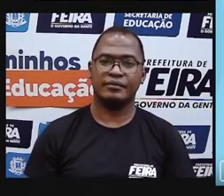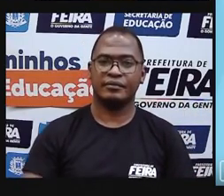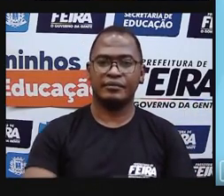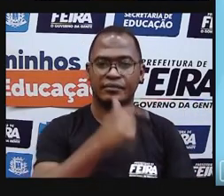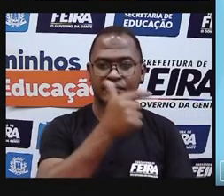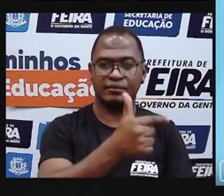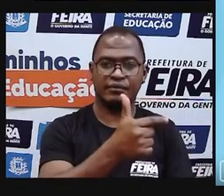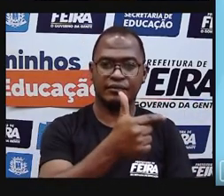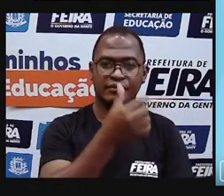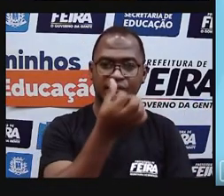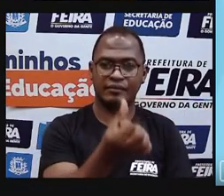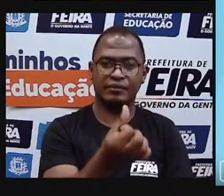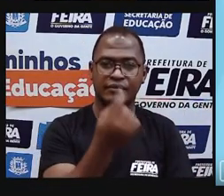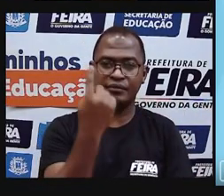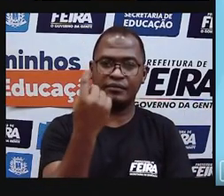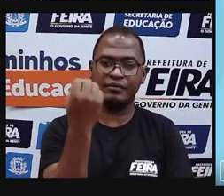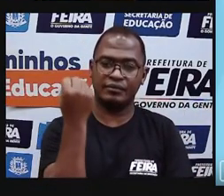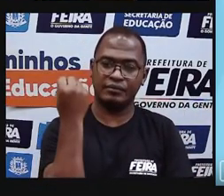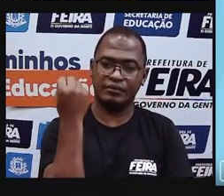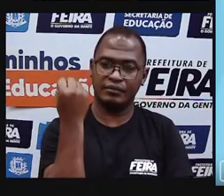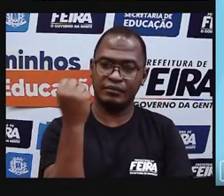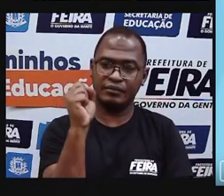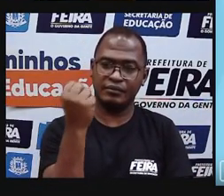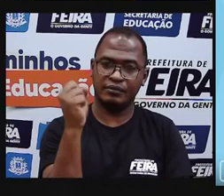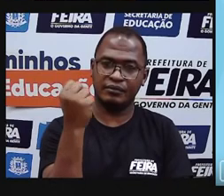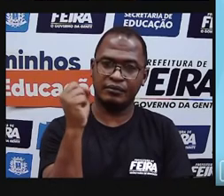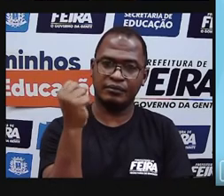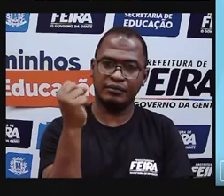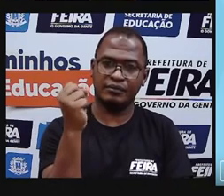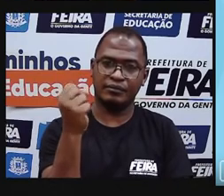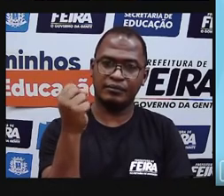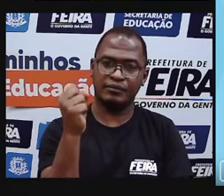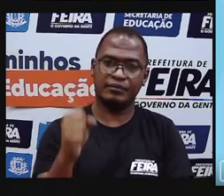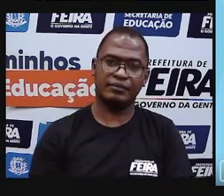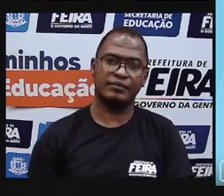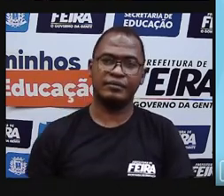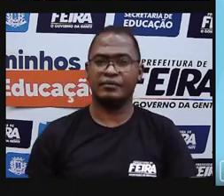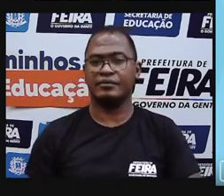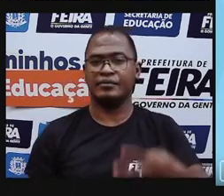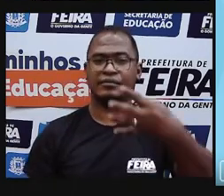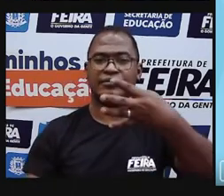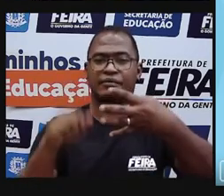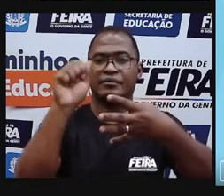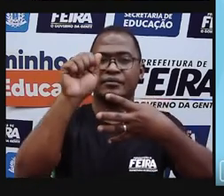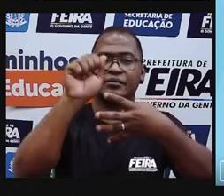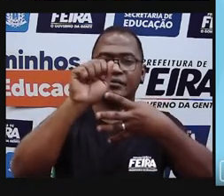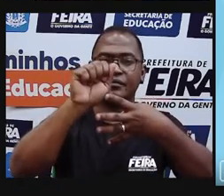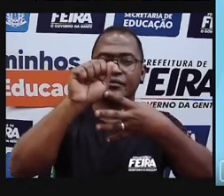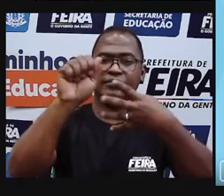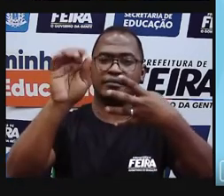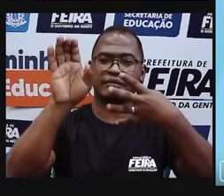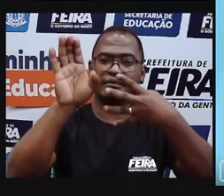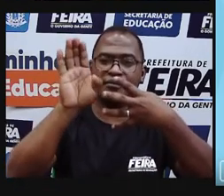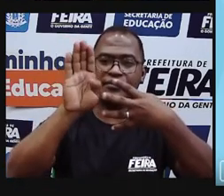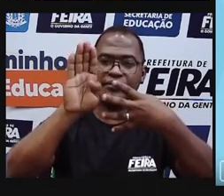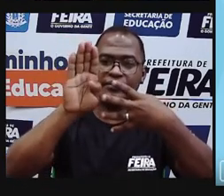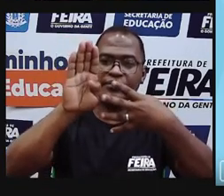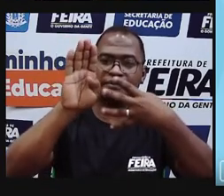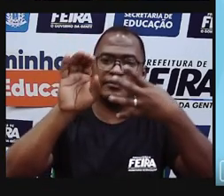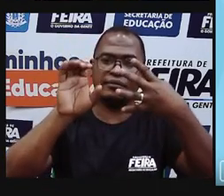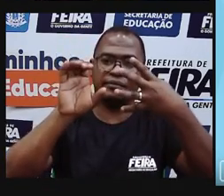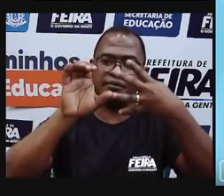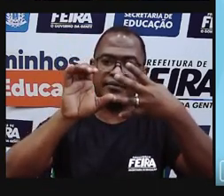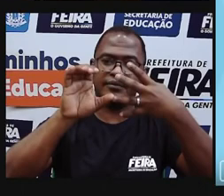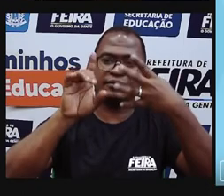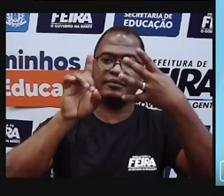Dois mil seiscentos e dezoito. É a letra A. Vocês acham o quê? Vão respondendo aí comigo. É a letra